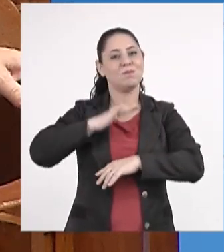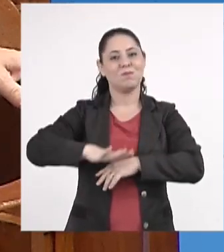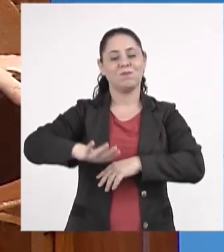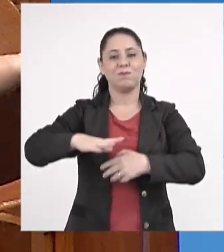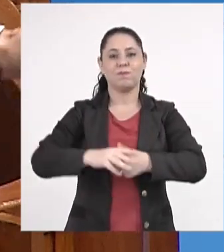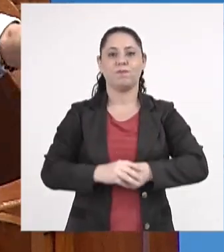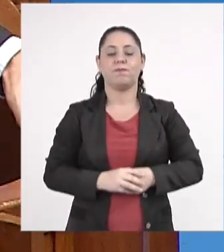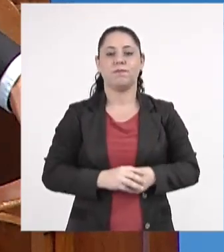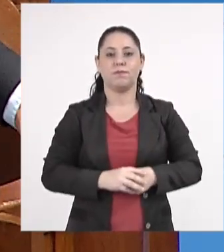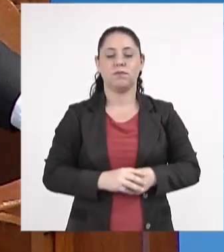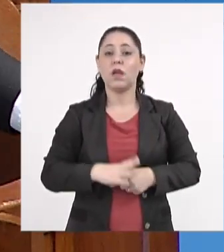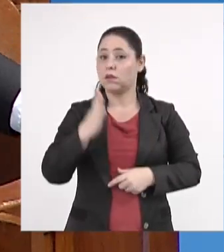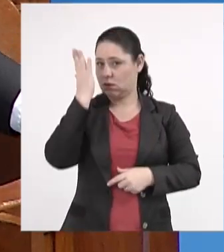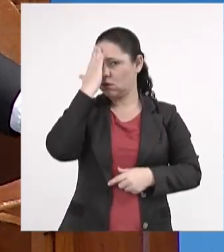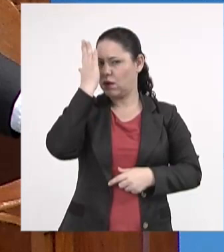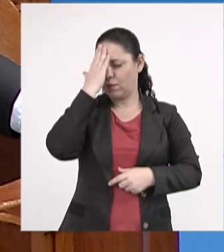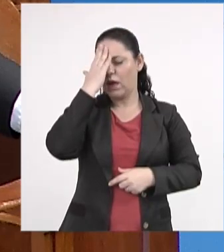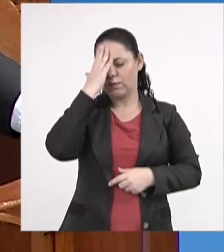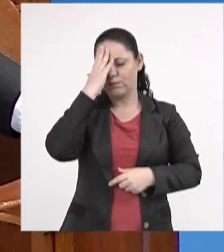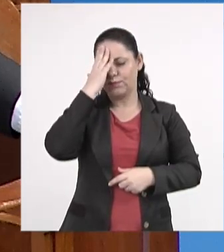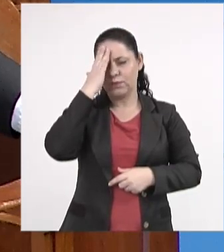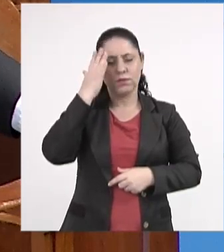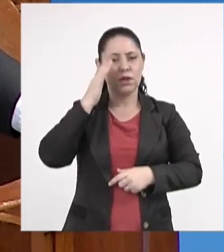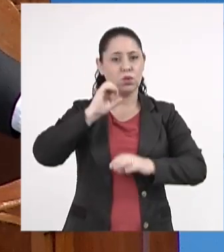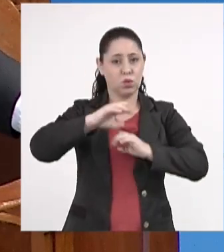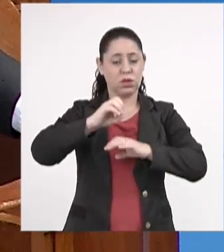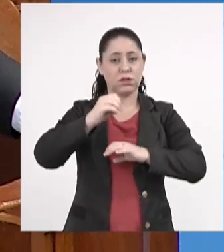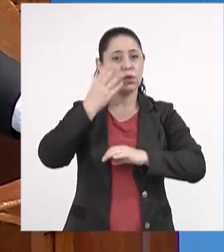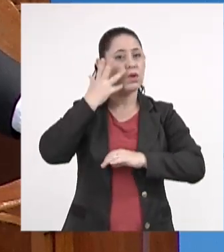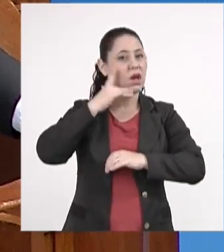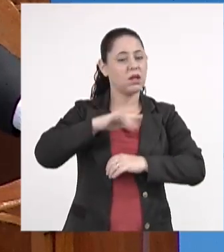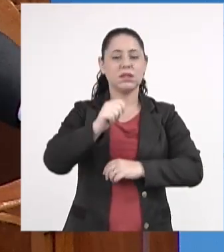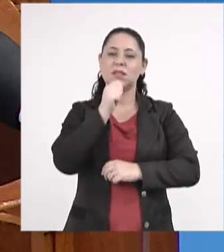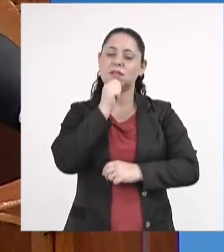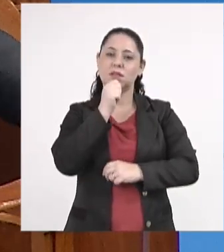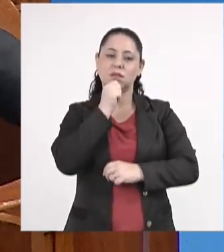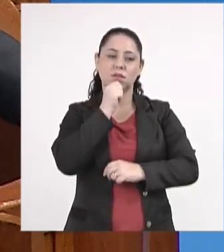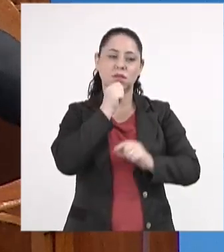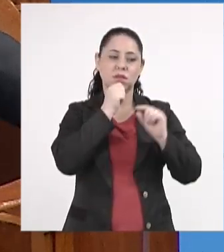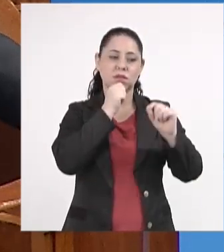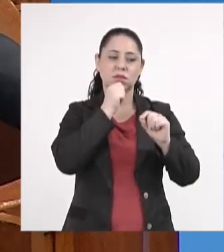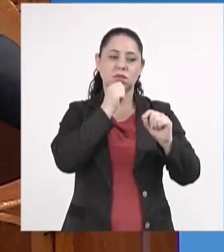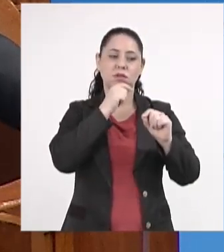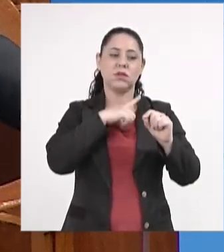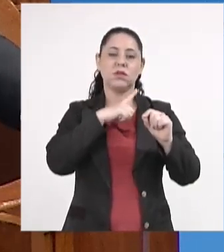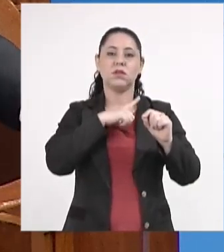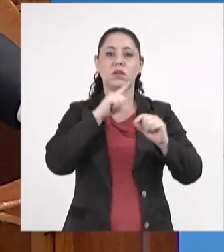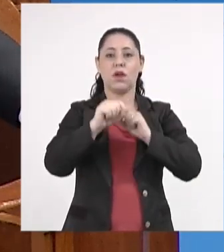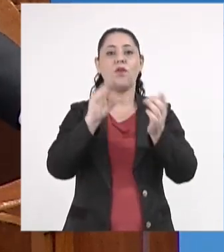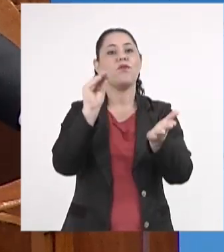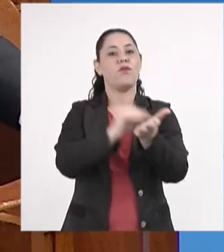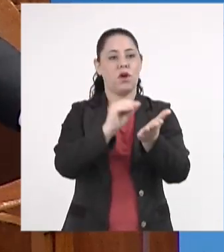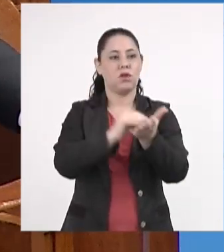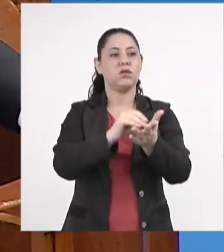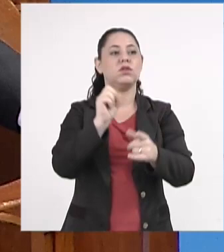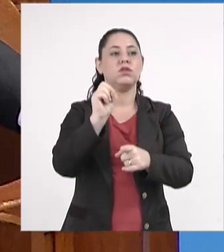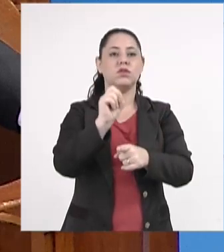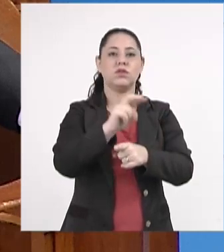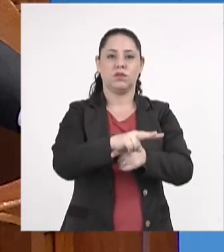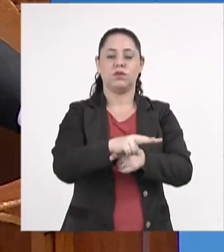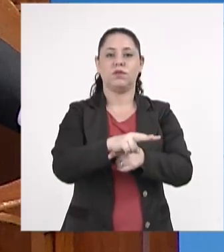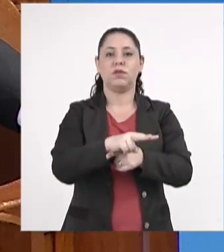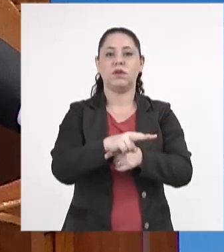Nós sabemos que na educação infantil ainda haverá falta de vagas